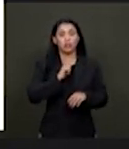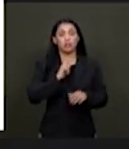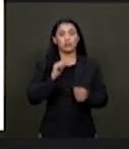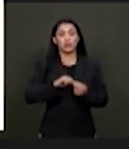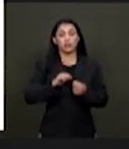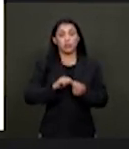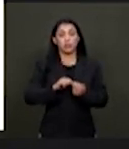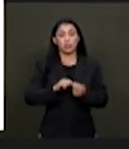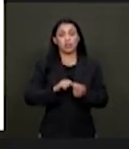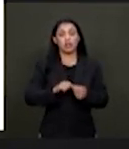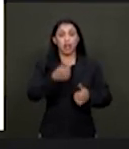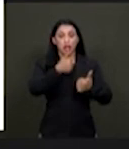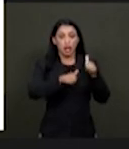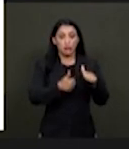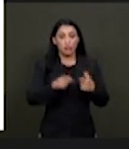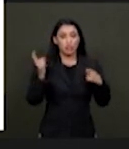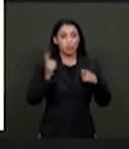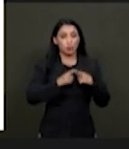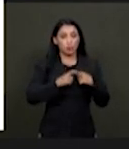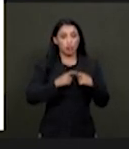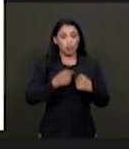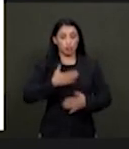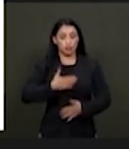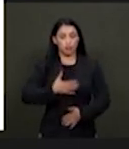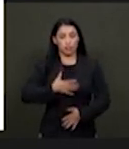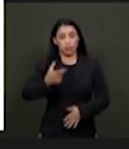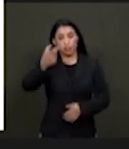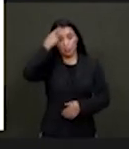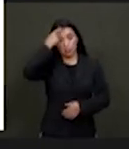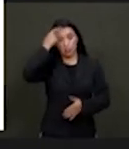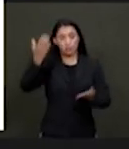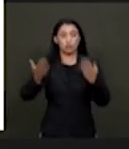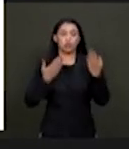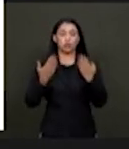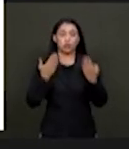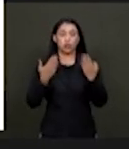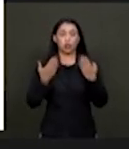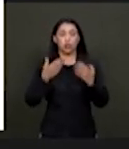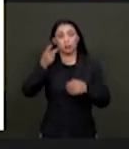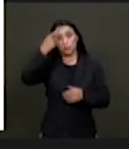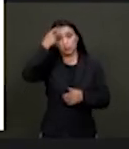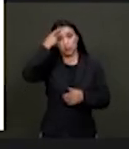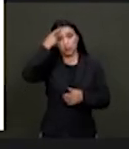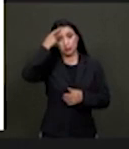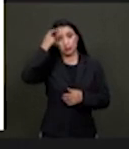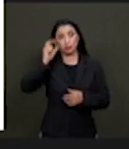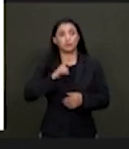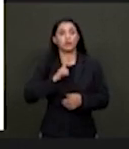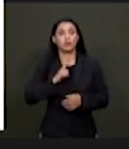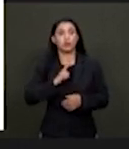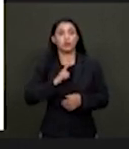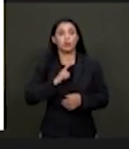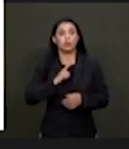diagnóstico, compreendendo a avaliação das condições físicas, mentais, psicossociais, educacionais e percepcional, visando estabelecer um